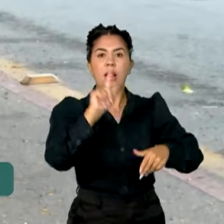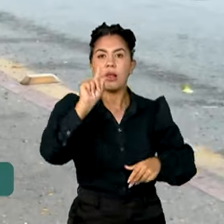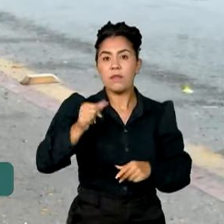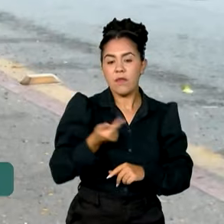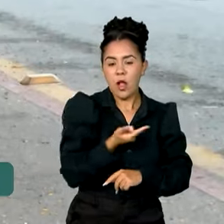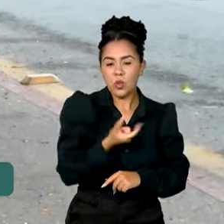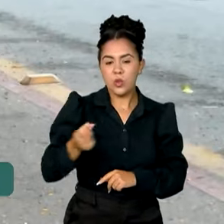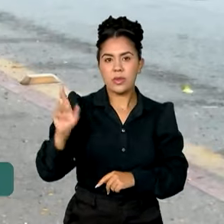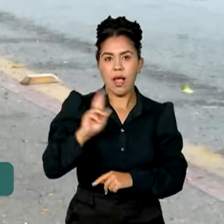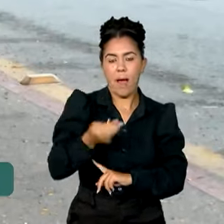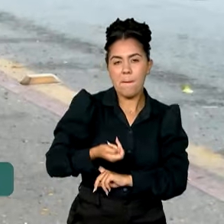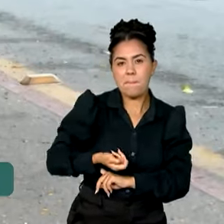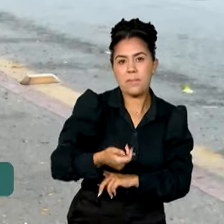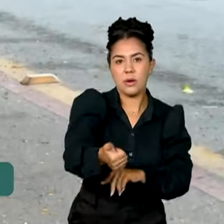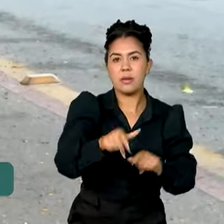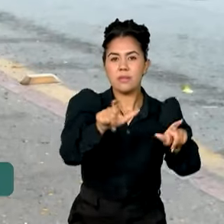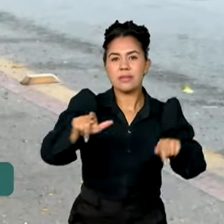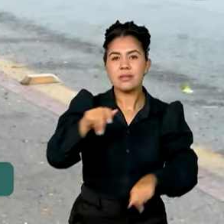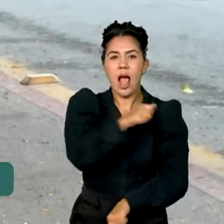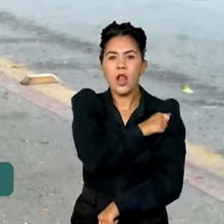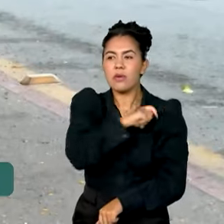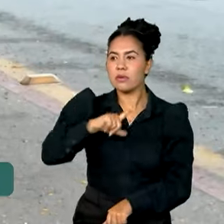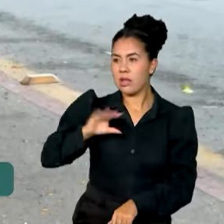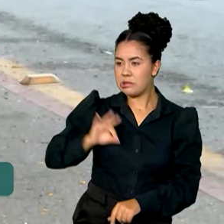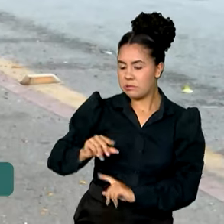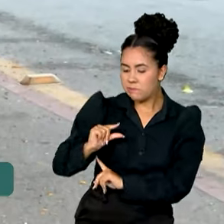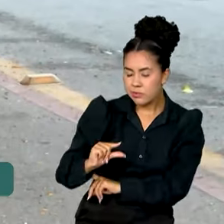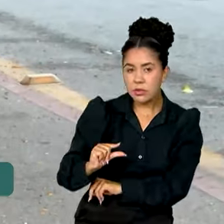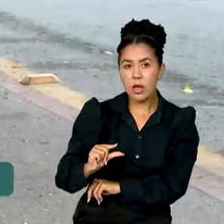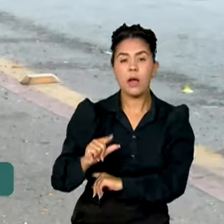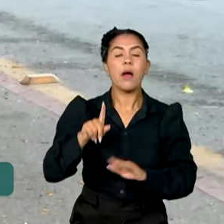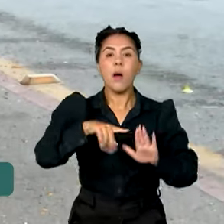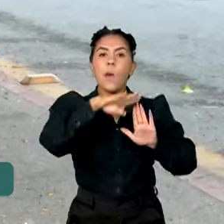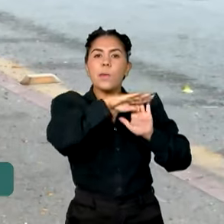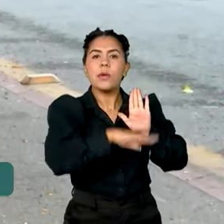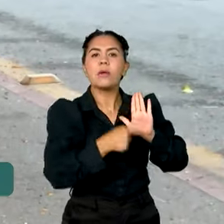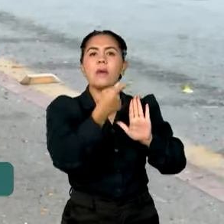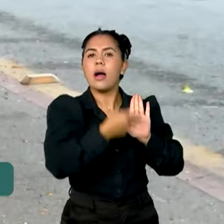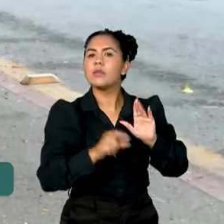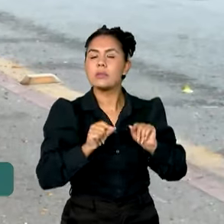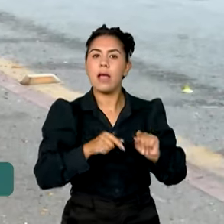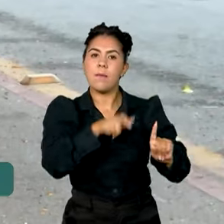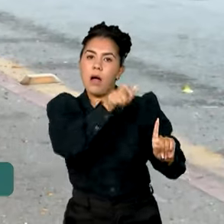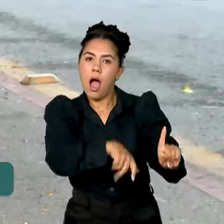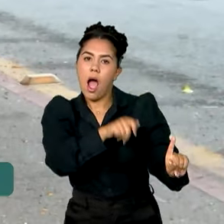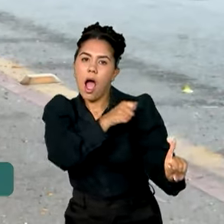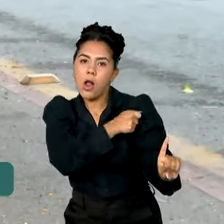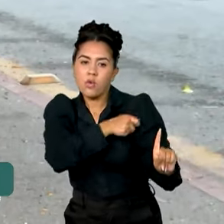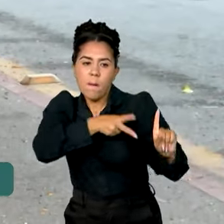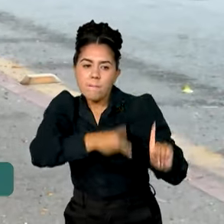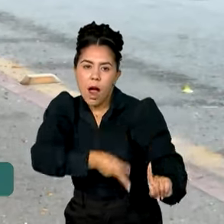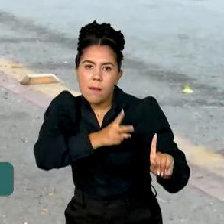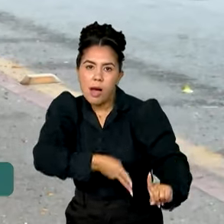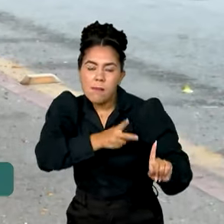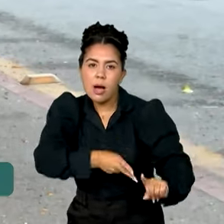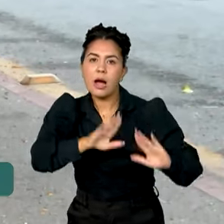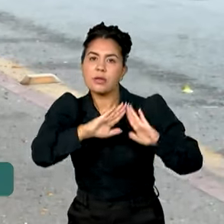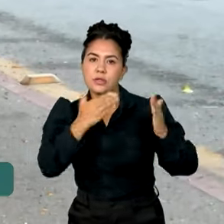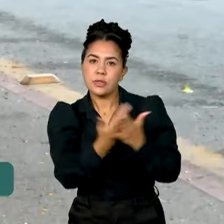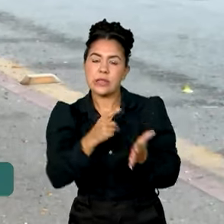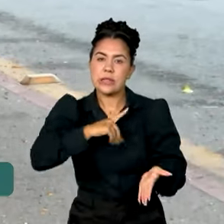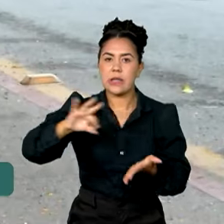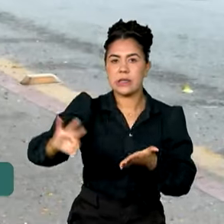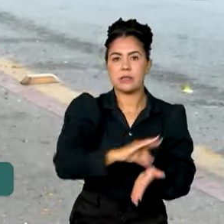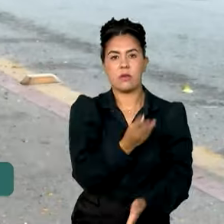,00 para estudantes de baixa renda. O programa é destinado à permanência e conclusão escolar de estudantes matriculados no